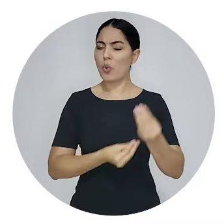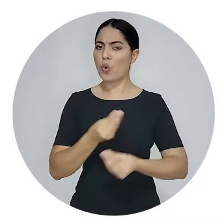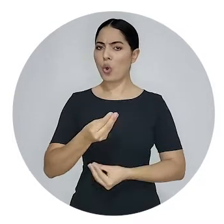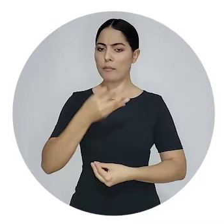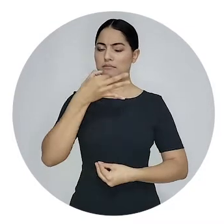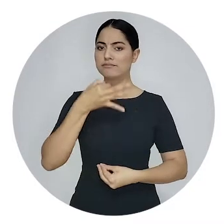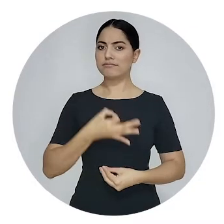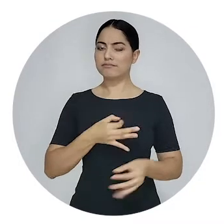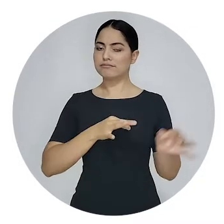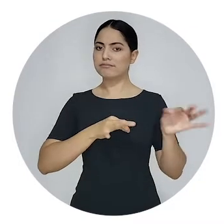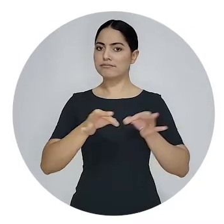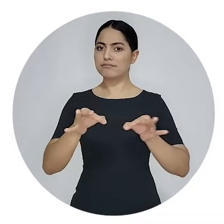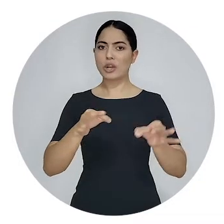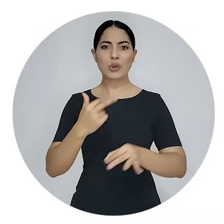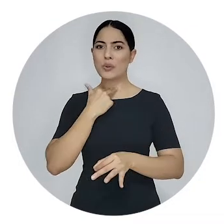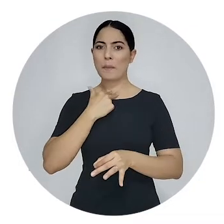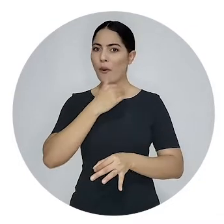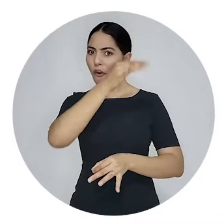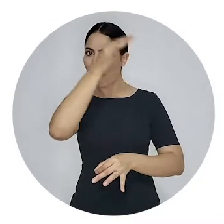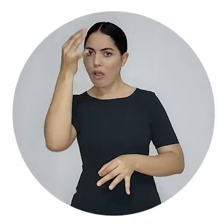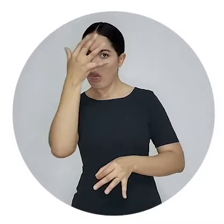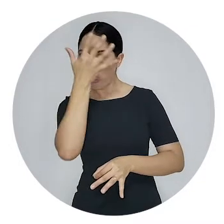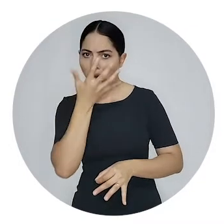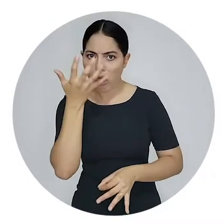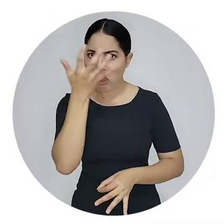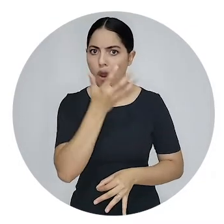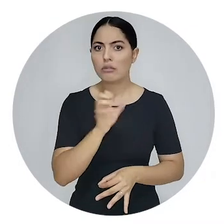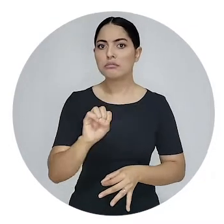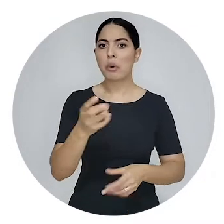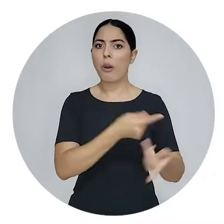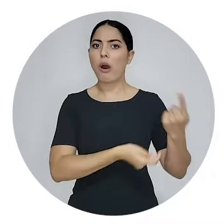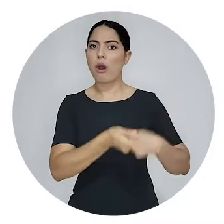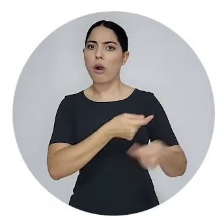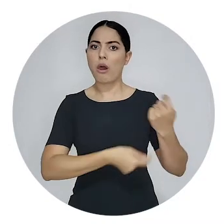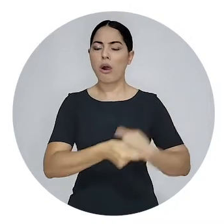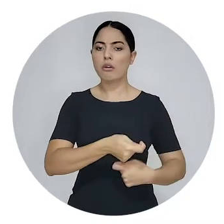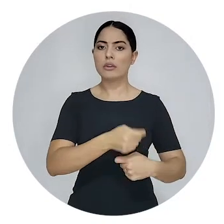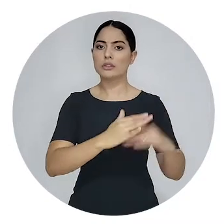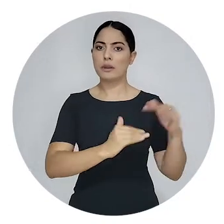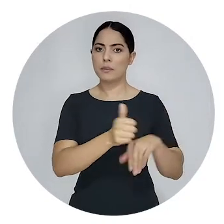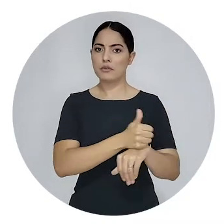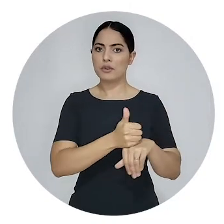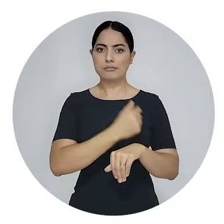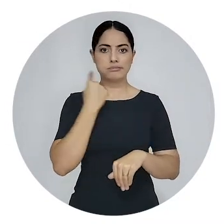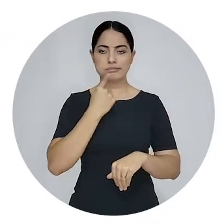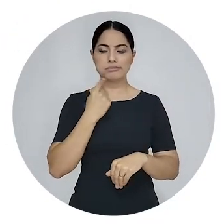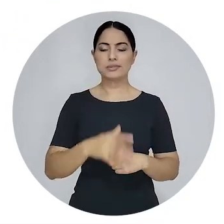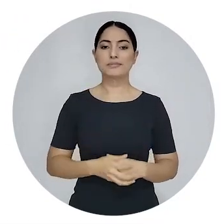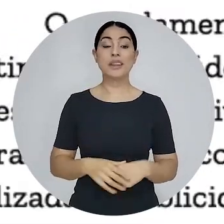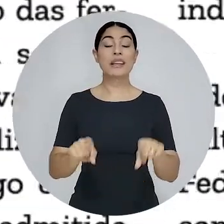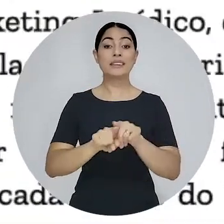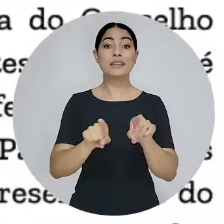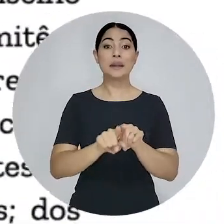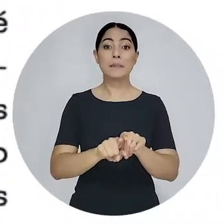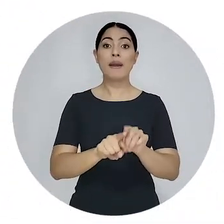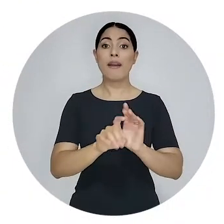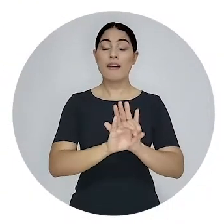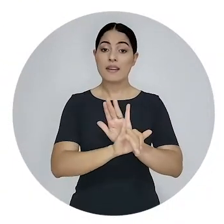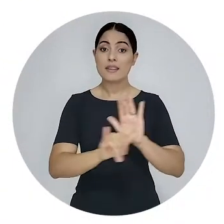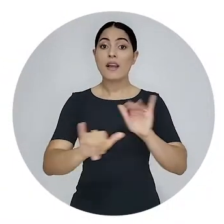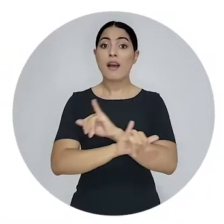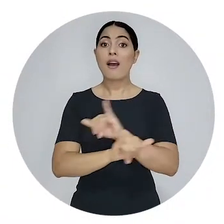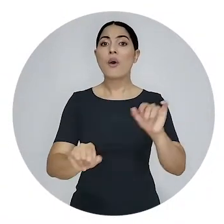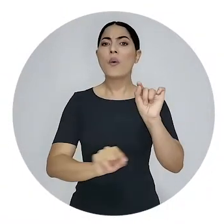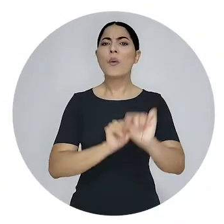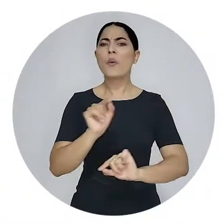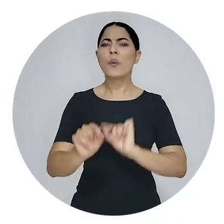pela descrição e sobriedade, não podendo configurar captação de clientela ou mercantilização da profissão. Por fim, a edição